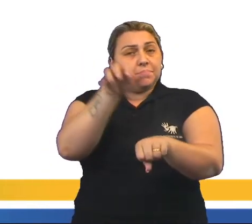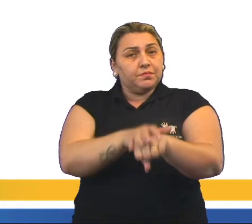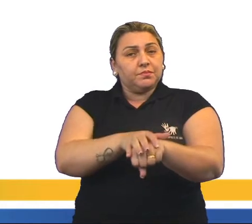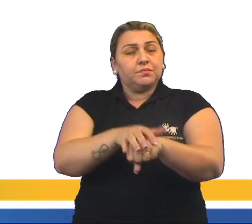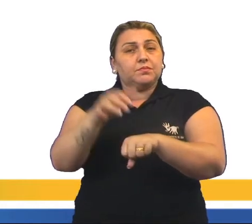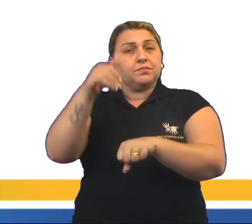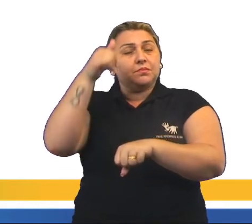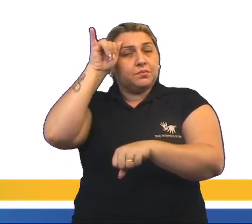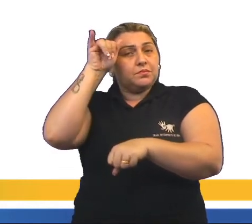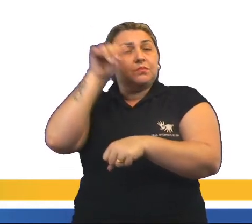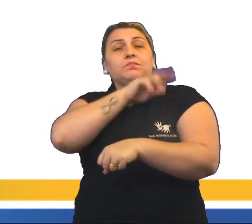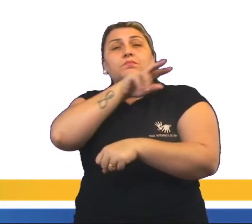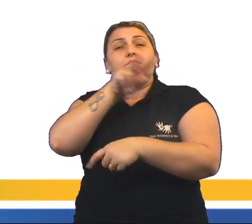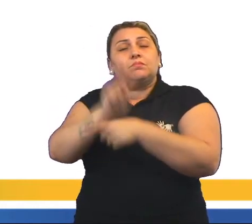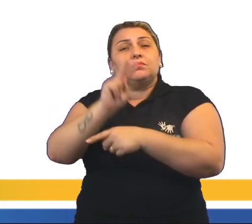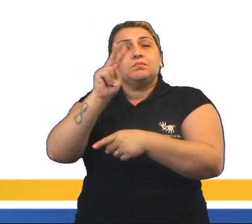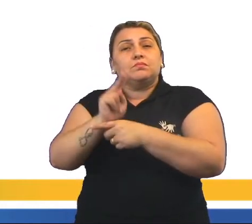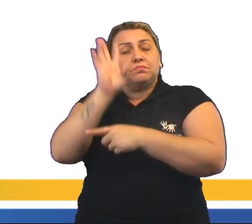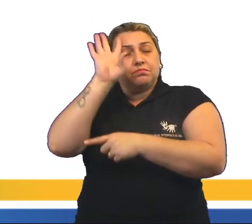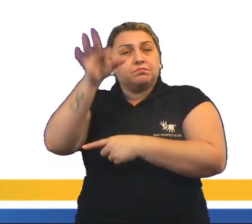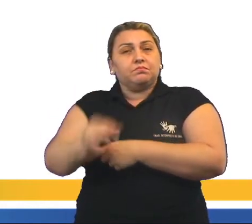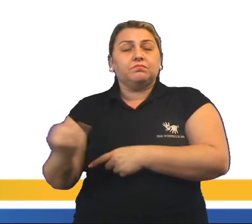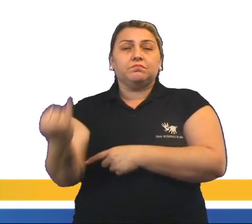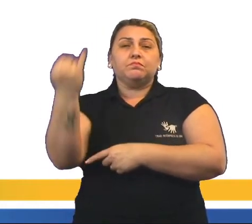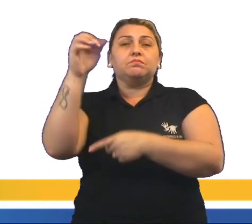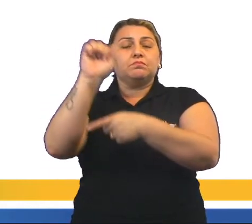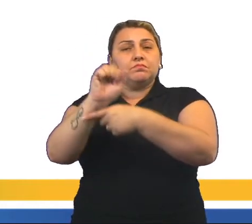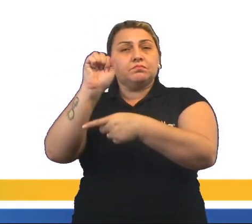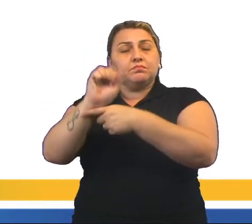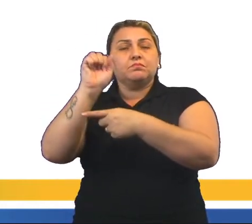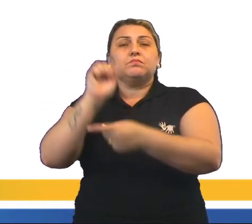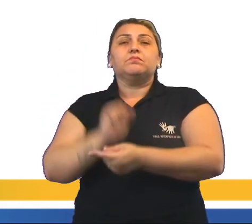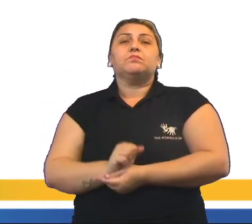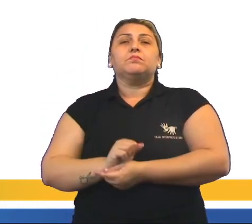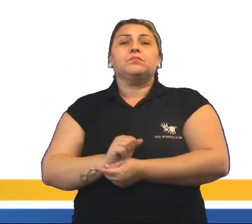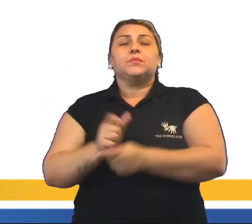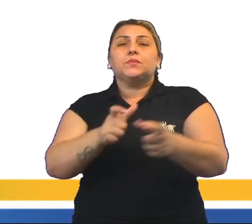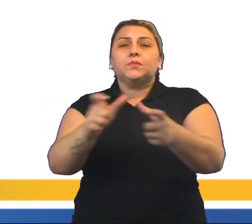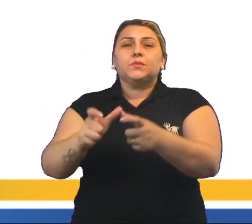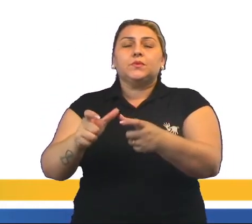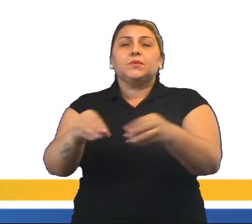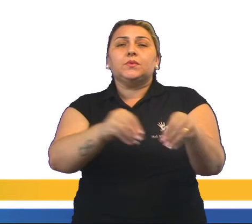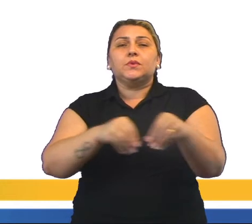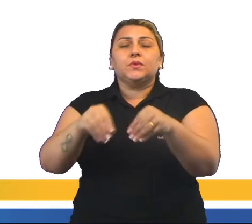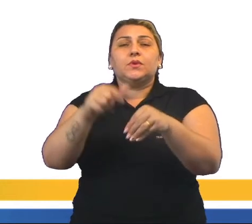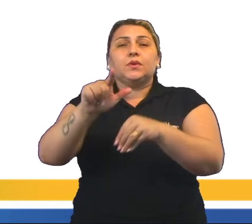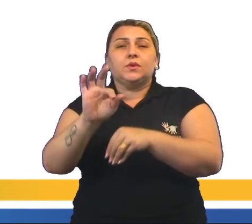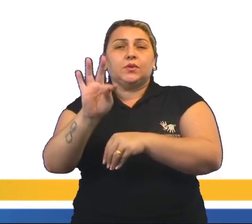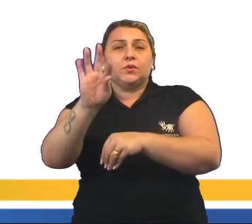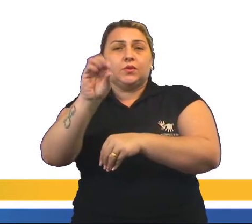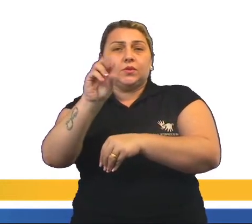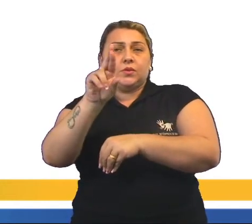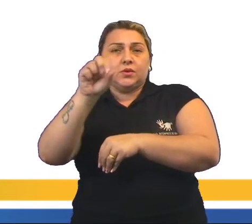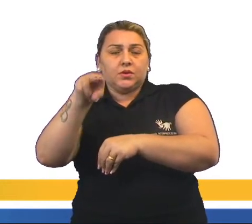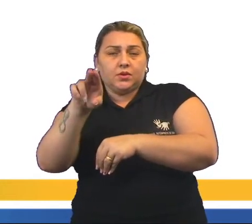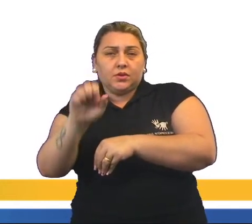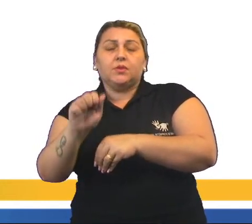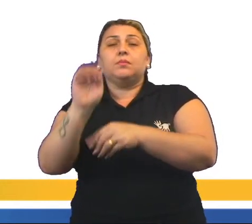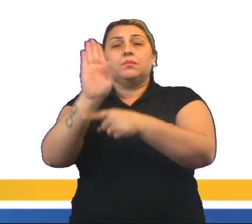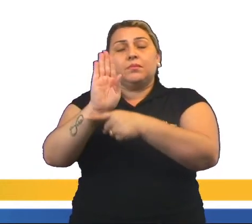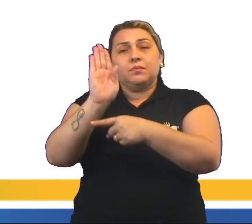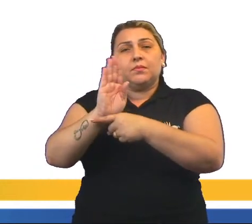pecuária teve um papel decisivo na... Letra A, ocupação das terras litorâneas. Letra B,